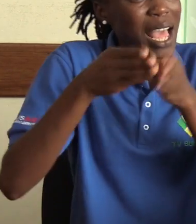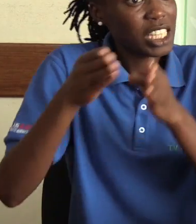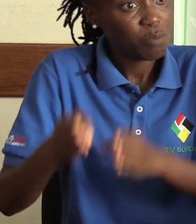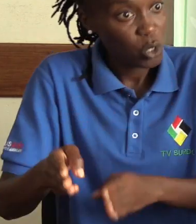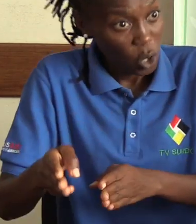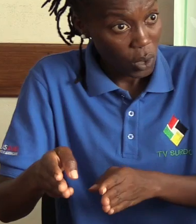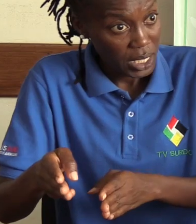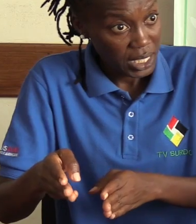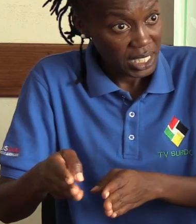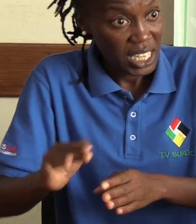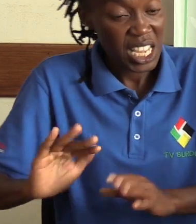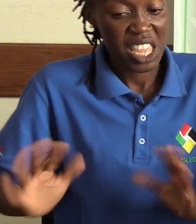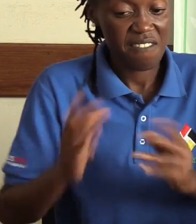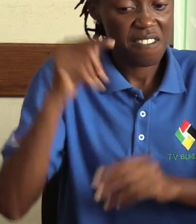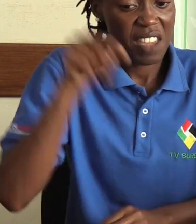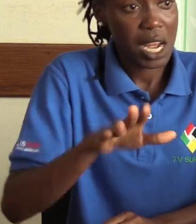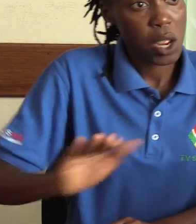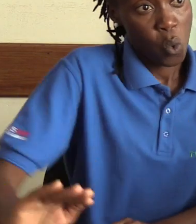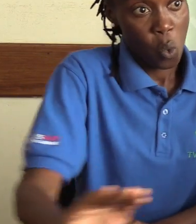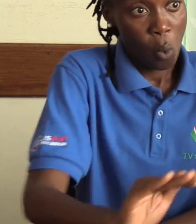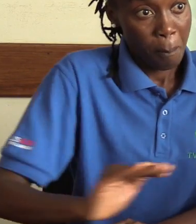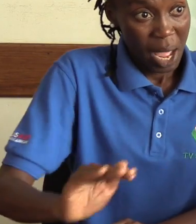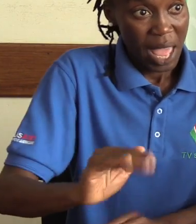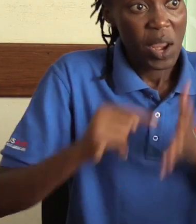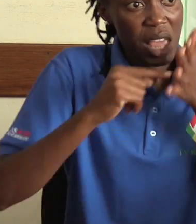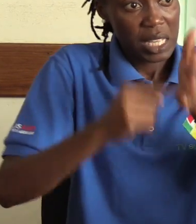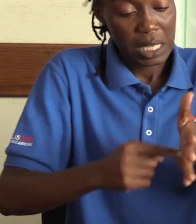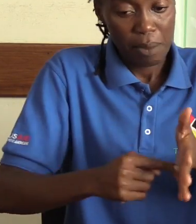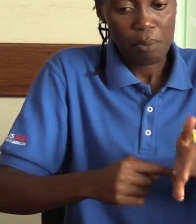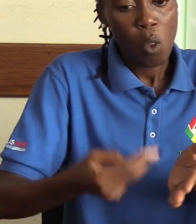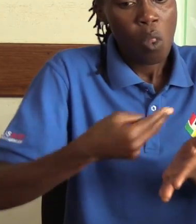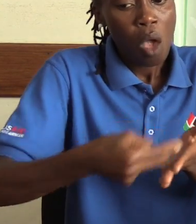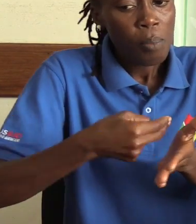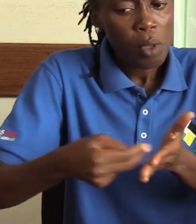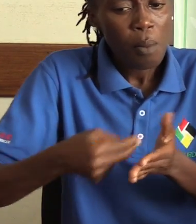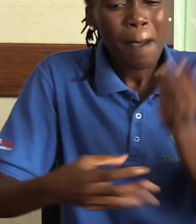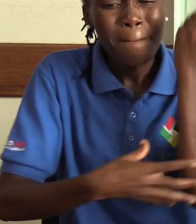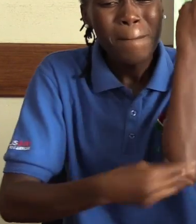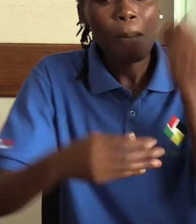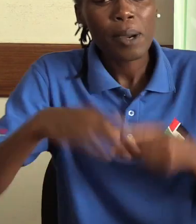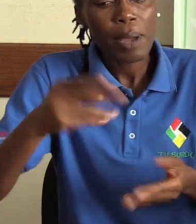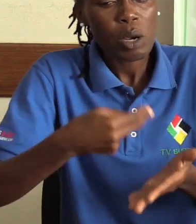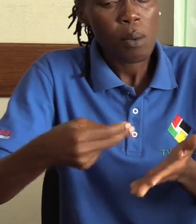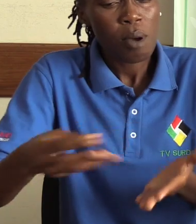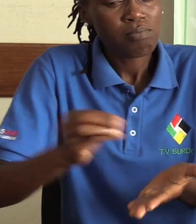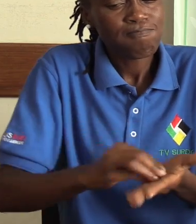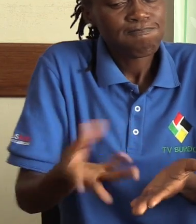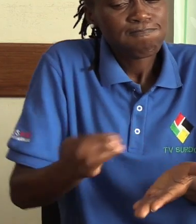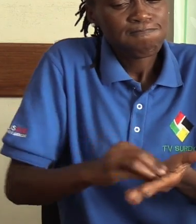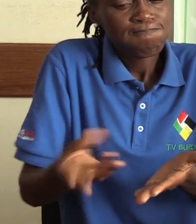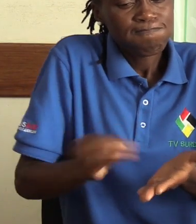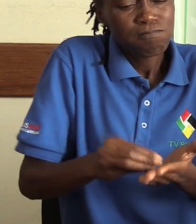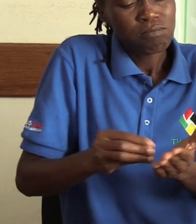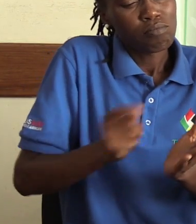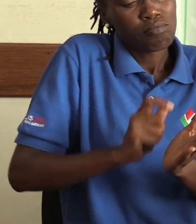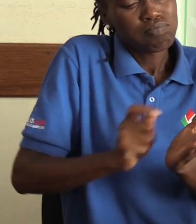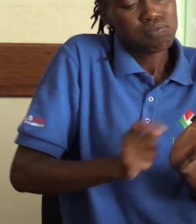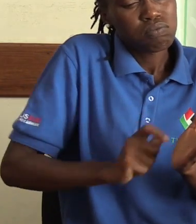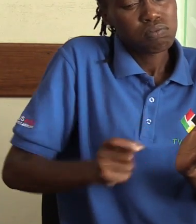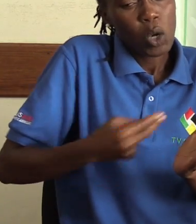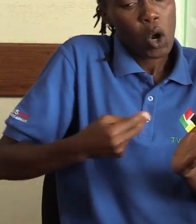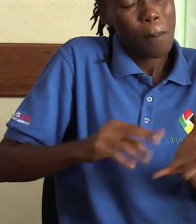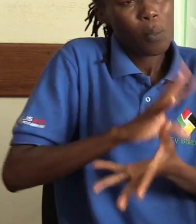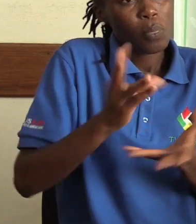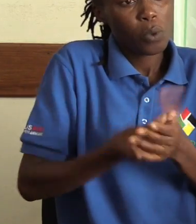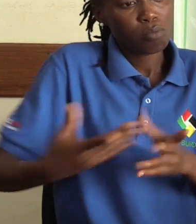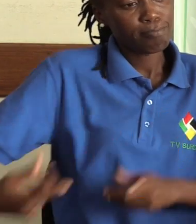vão apresentar uma lista ao secretário de bairro ou ao chefe de localidade, que